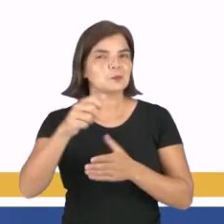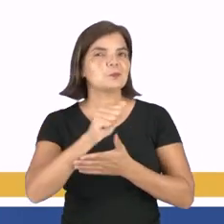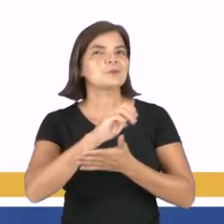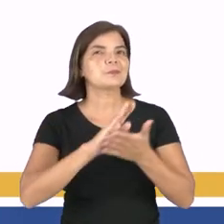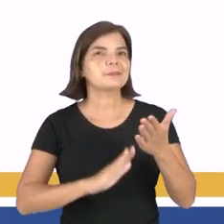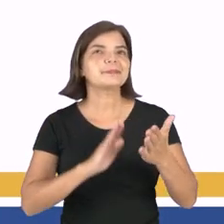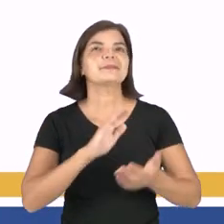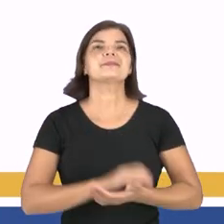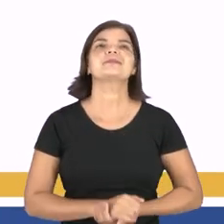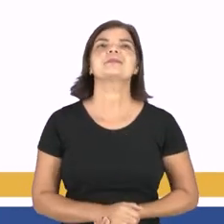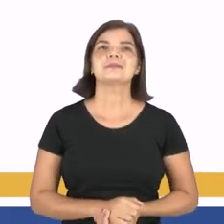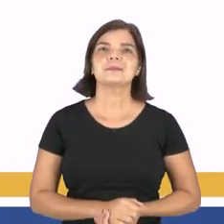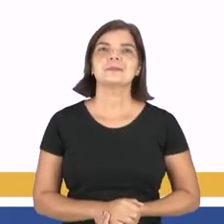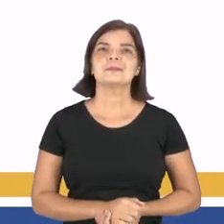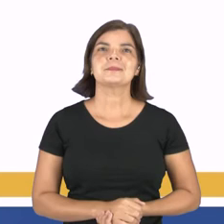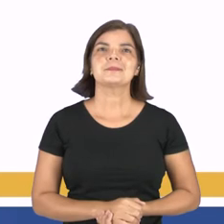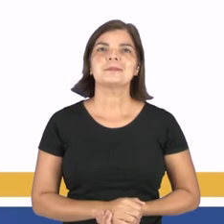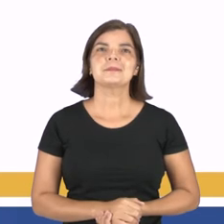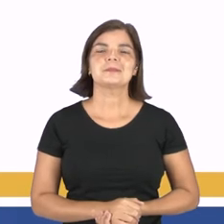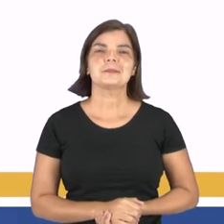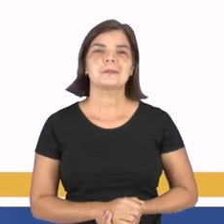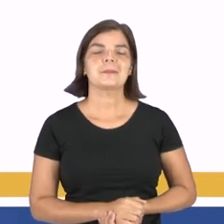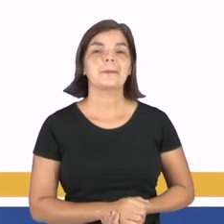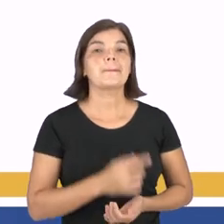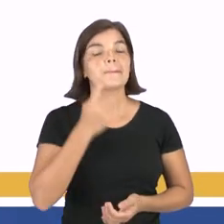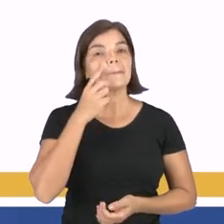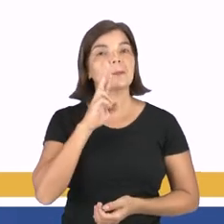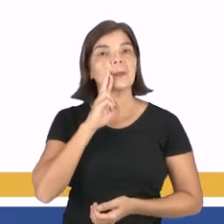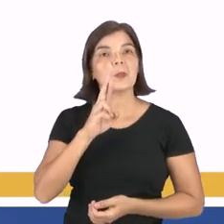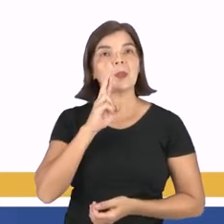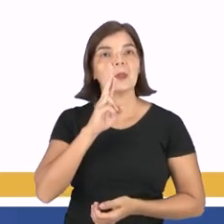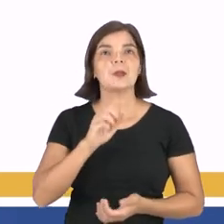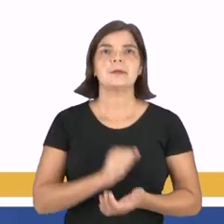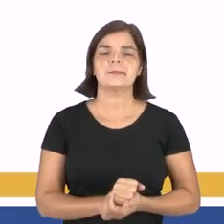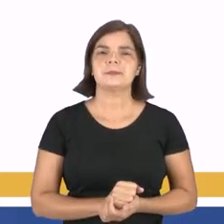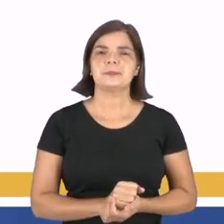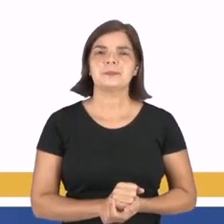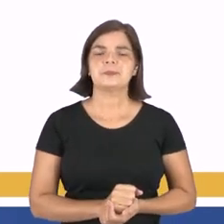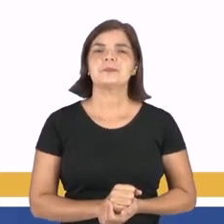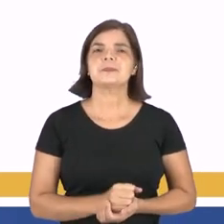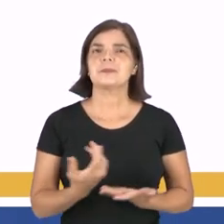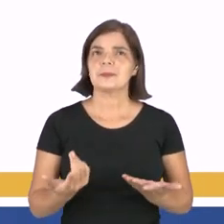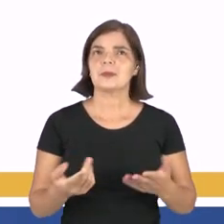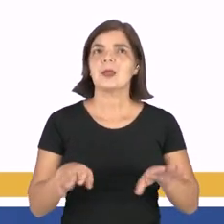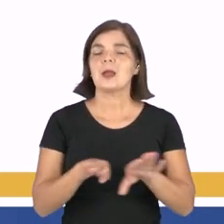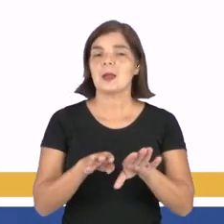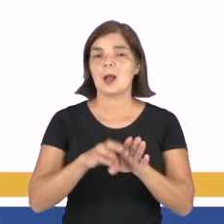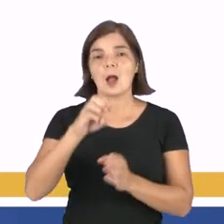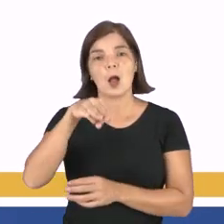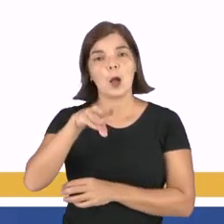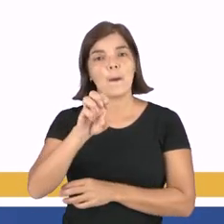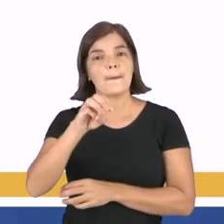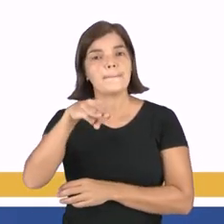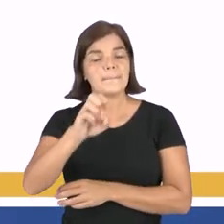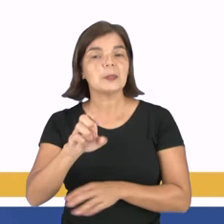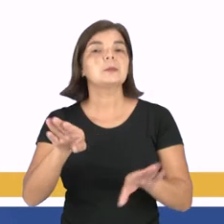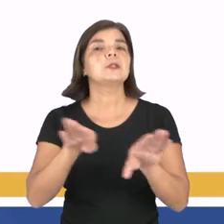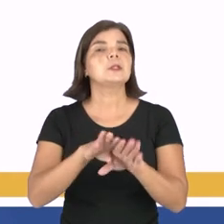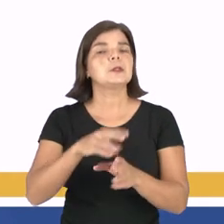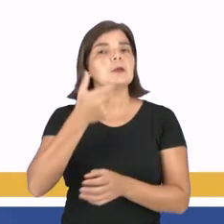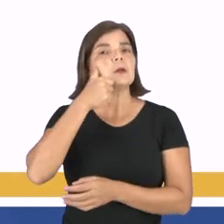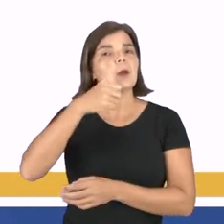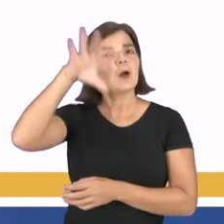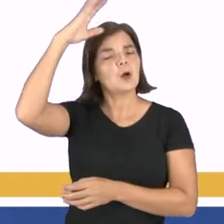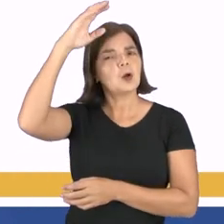Vamos ler o texto para responder a questão dois. Há um meme aí. E a princesa diz, solteira,